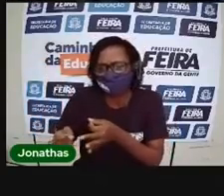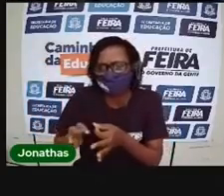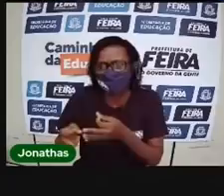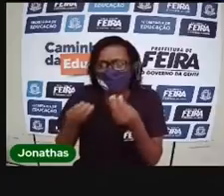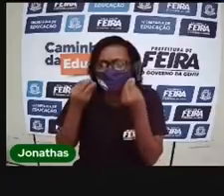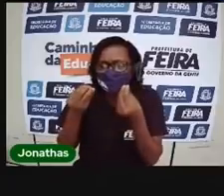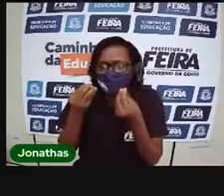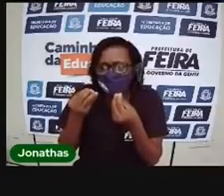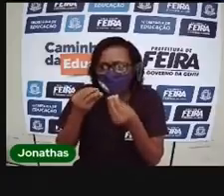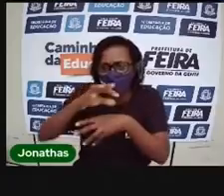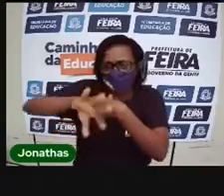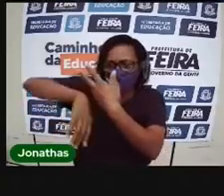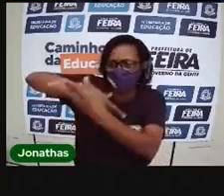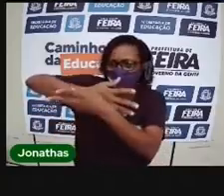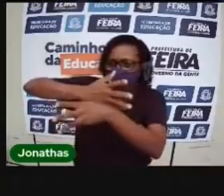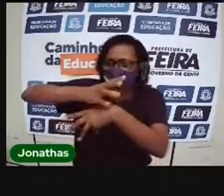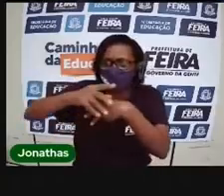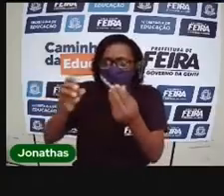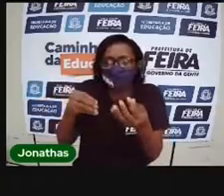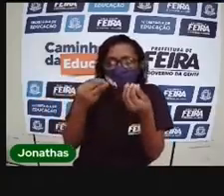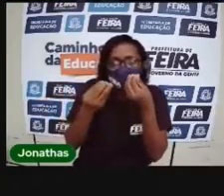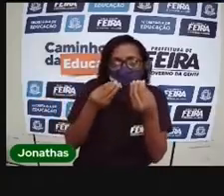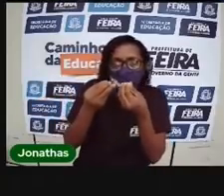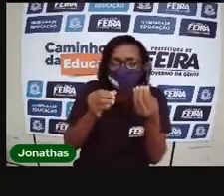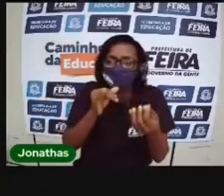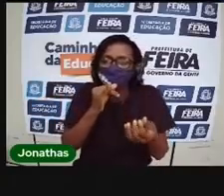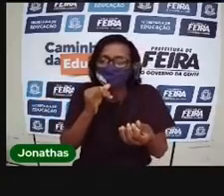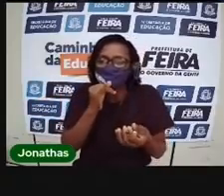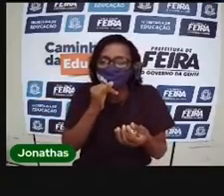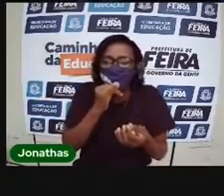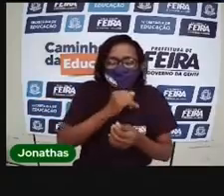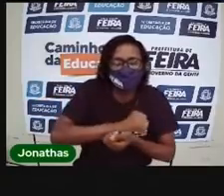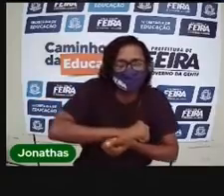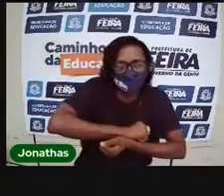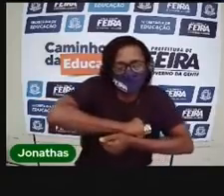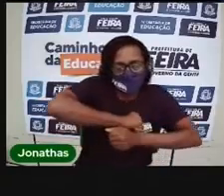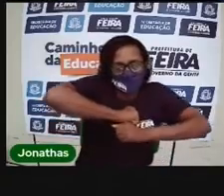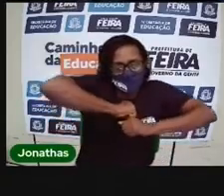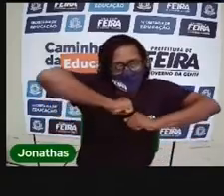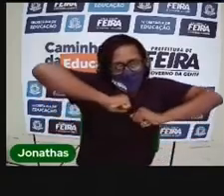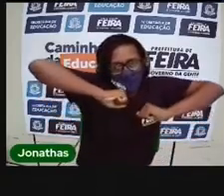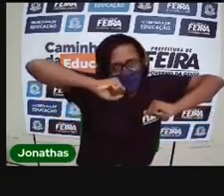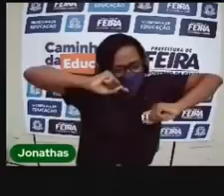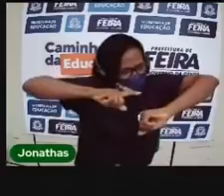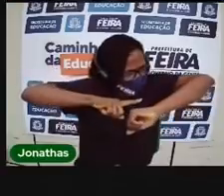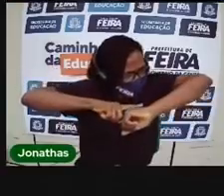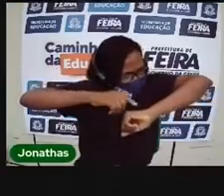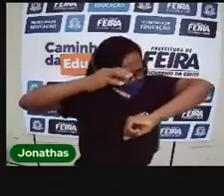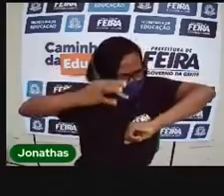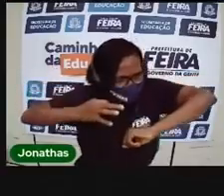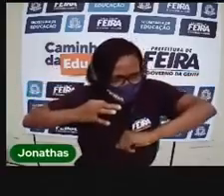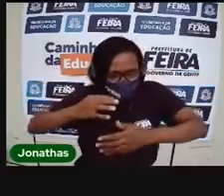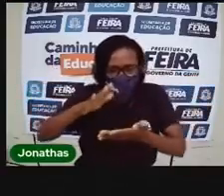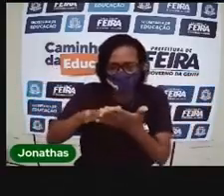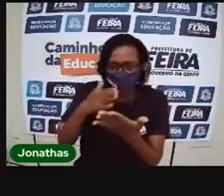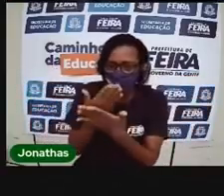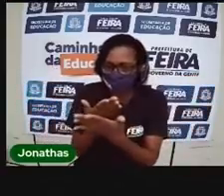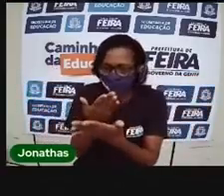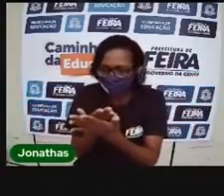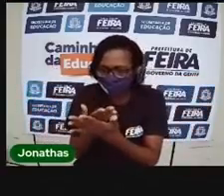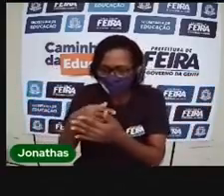você acordaria cedo para assistir a nossa aula? Como você marcaria um médico?